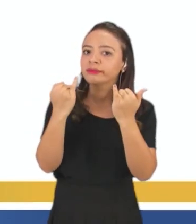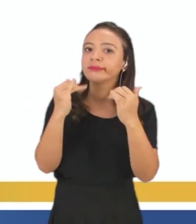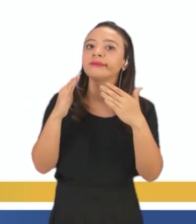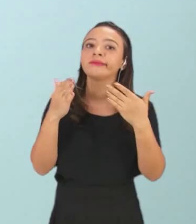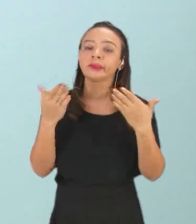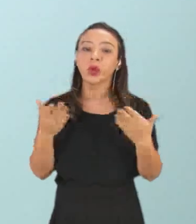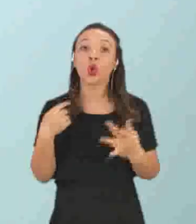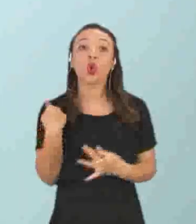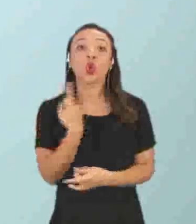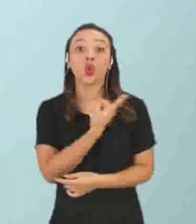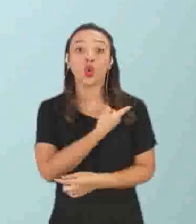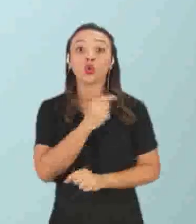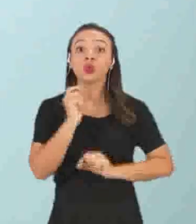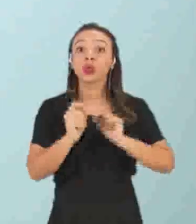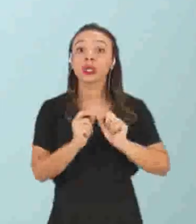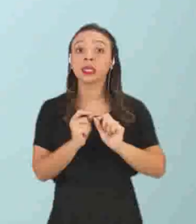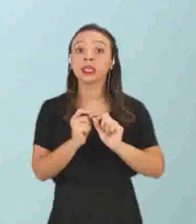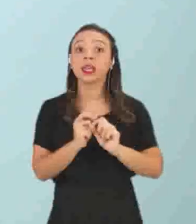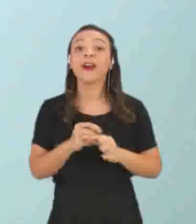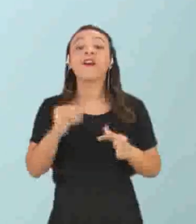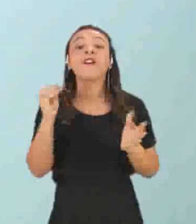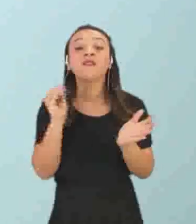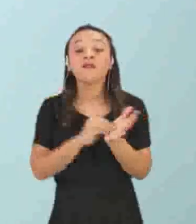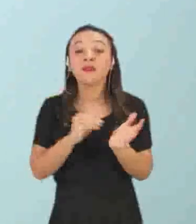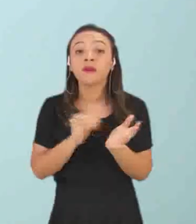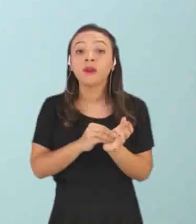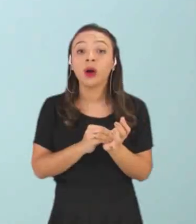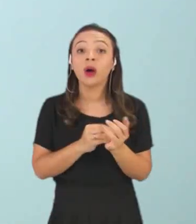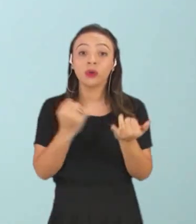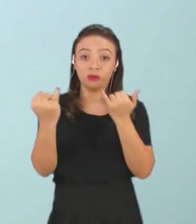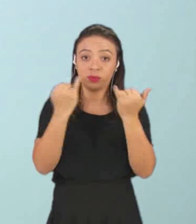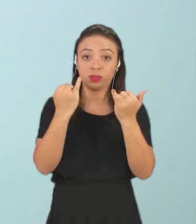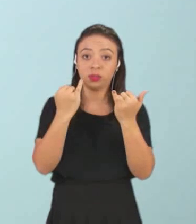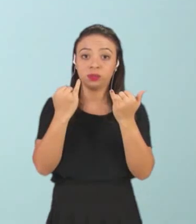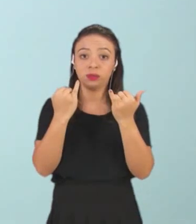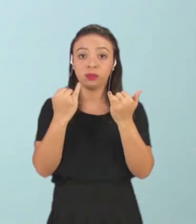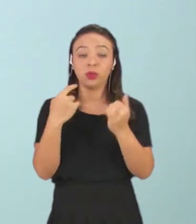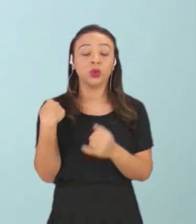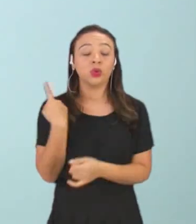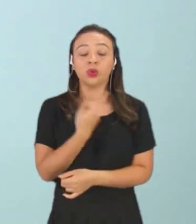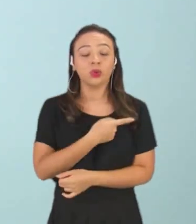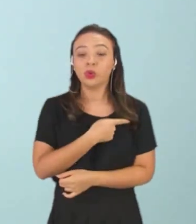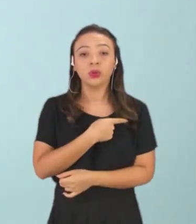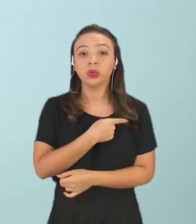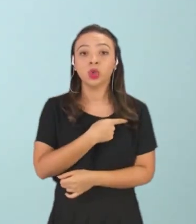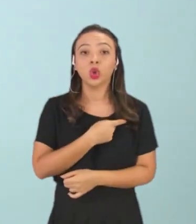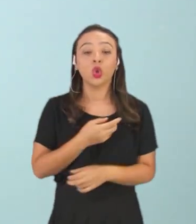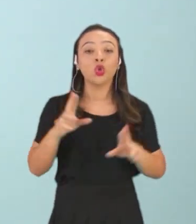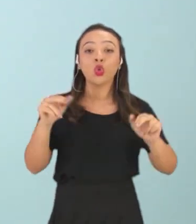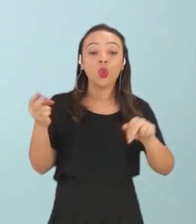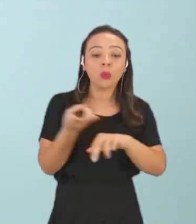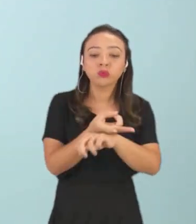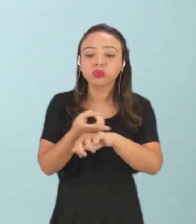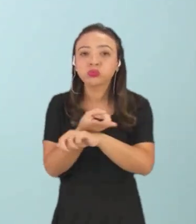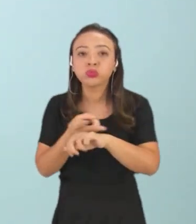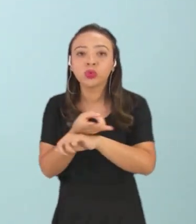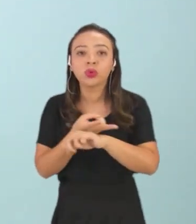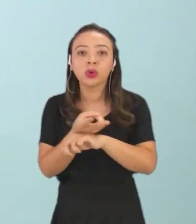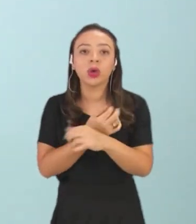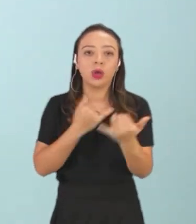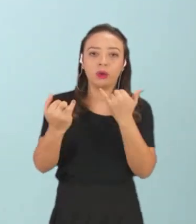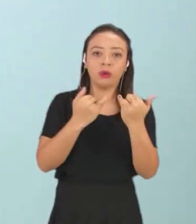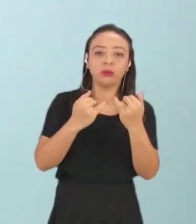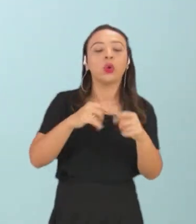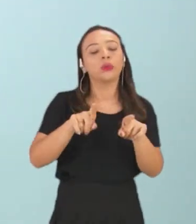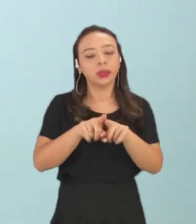vezes nós não temos a iniciativa ou até mesmo o hábito de buscar o conhecimento ou de ler as